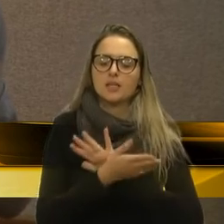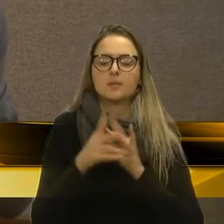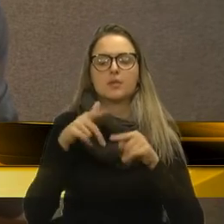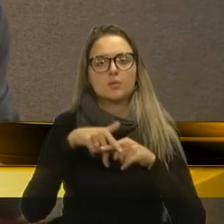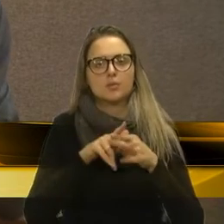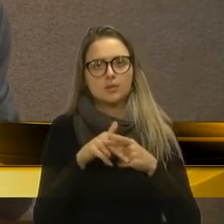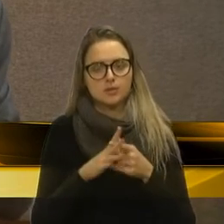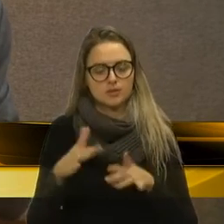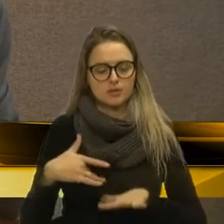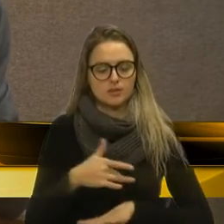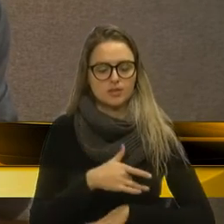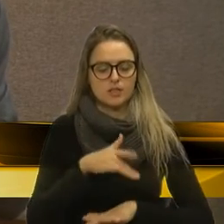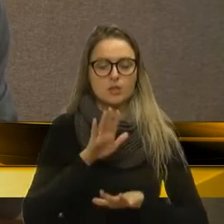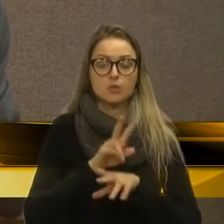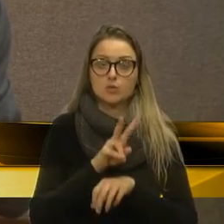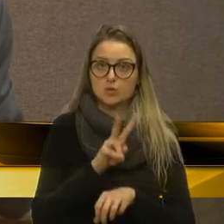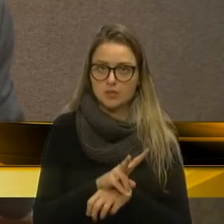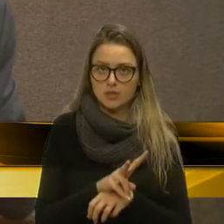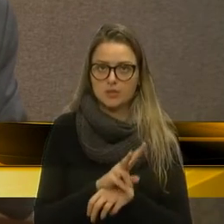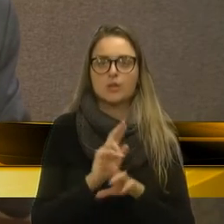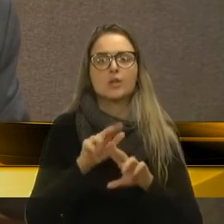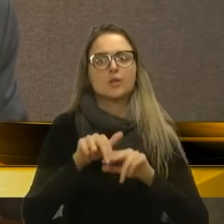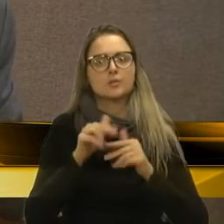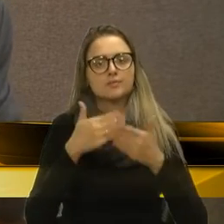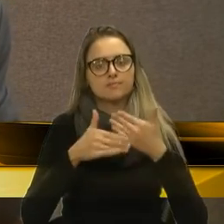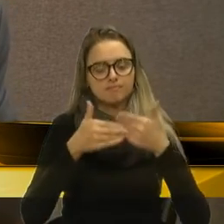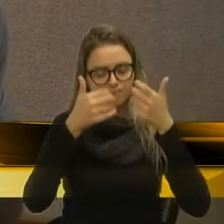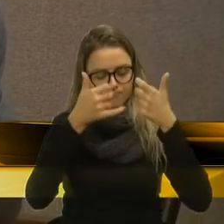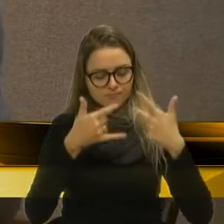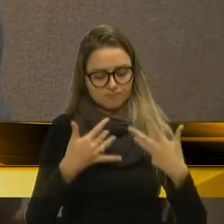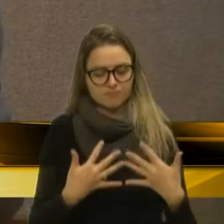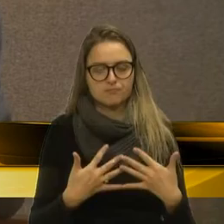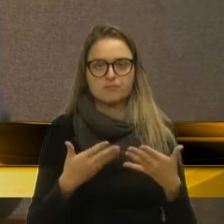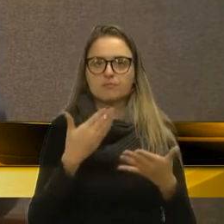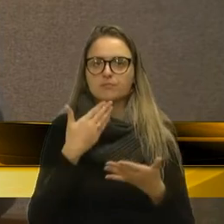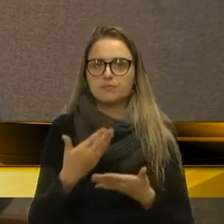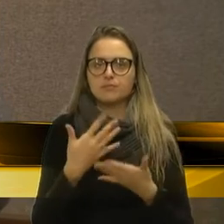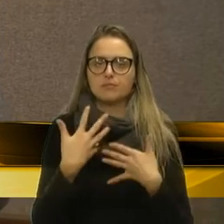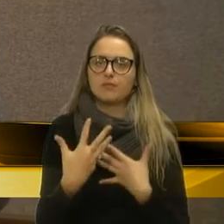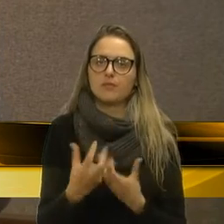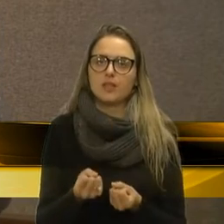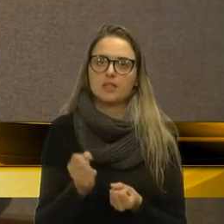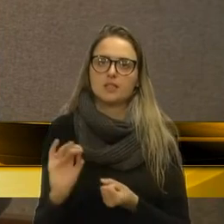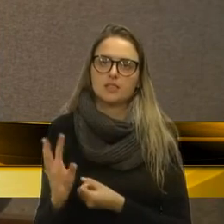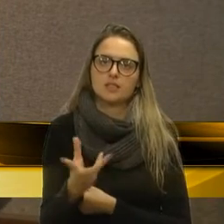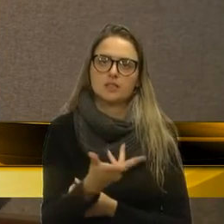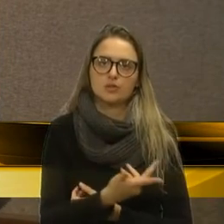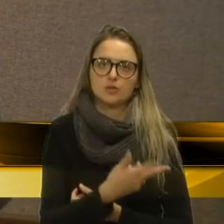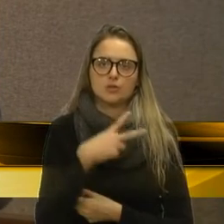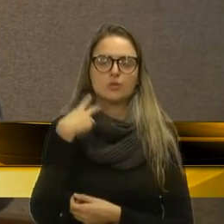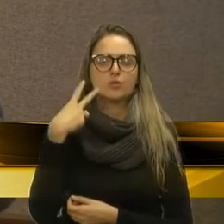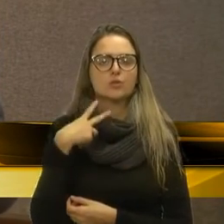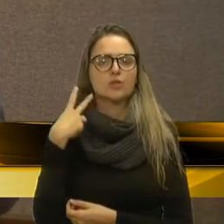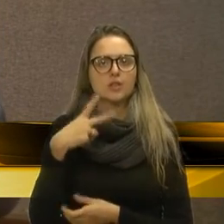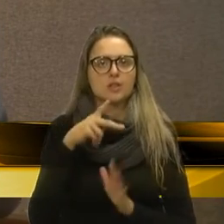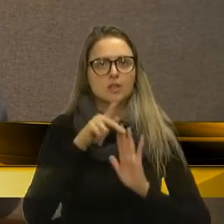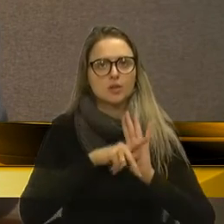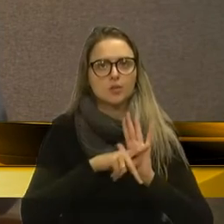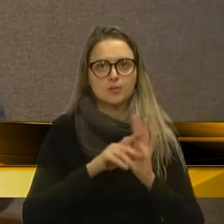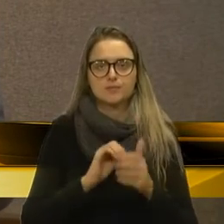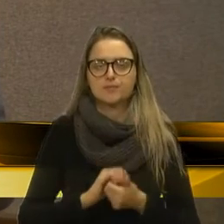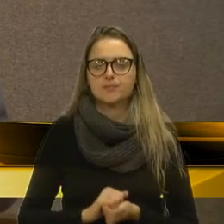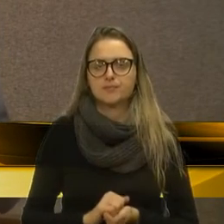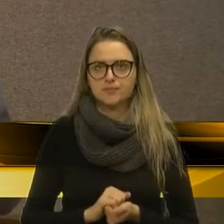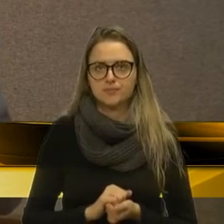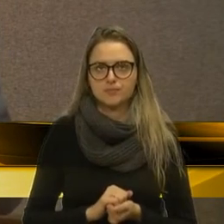manutenção da saúde pública. Em face às razões apresentadas, contamos com a acolhida do colento plenário ao projeto interno.